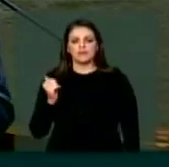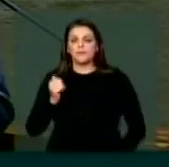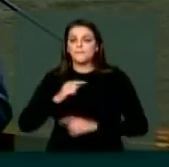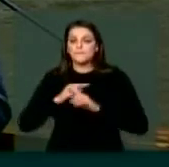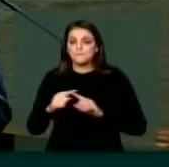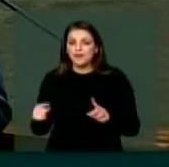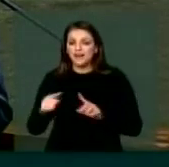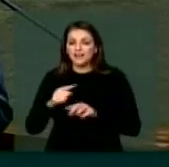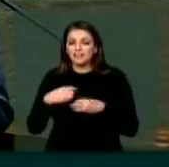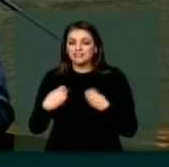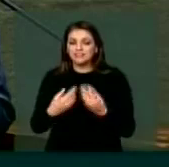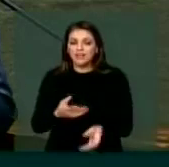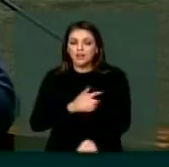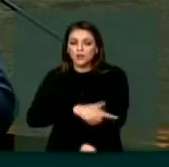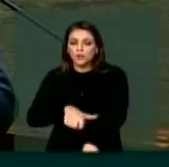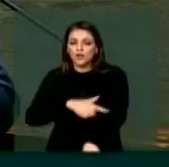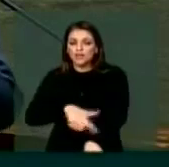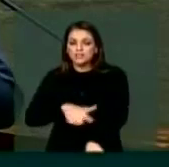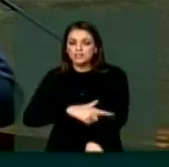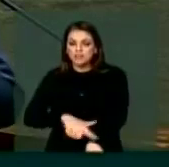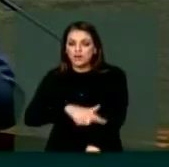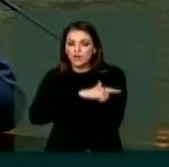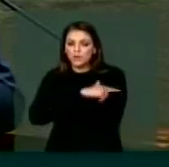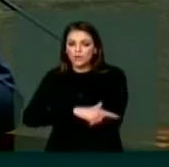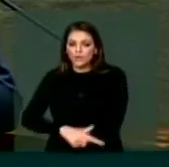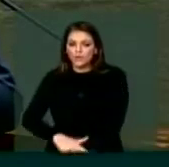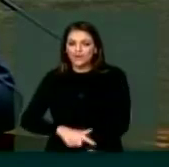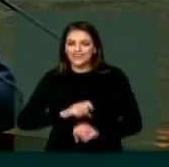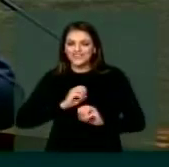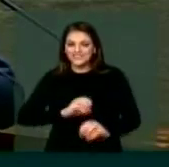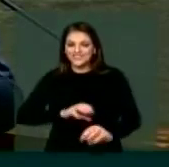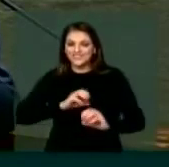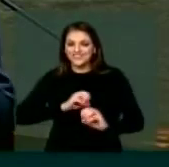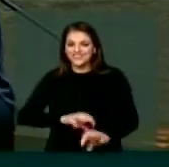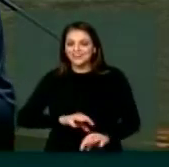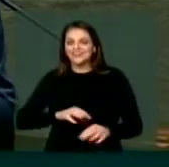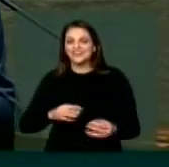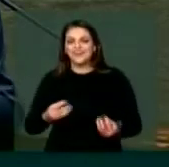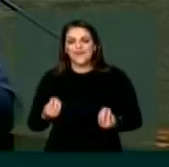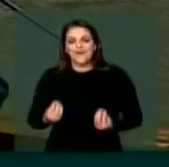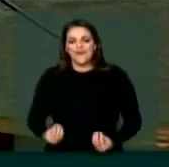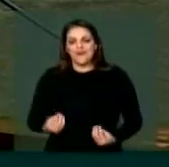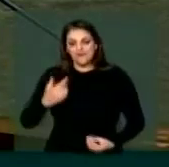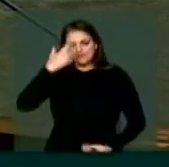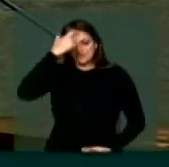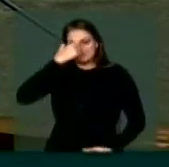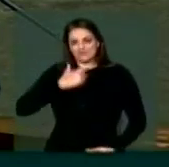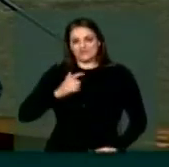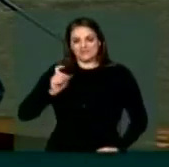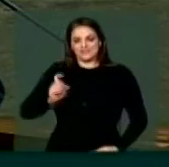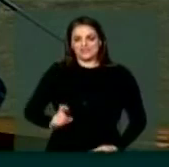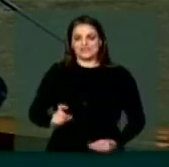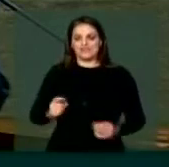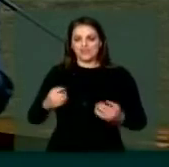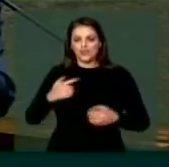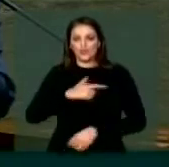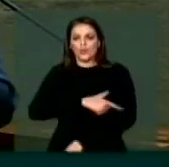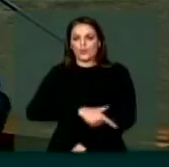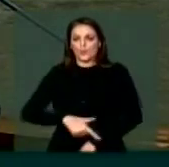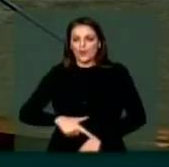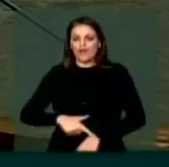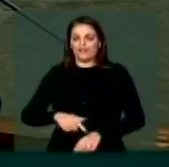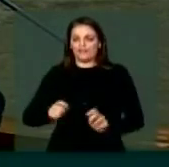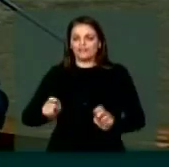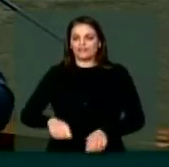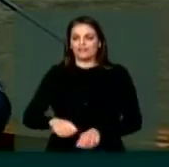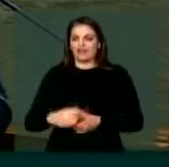educar é que são elas, porque para educar é preciso ser. vocês jovens, certamente,